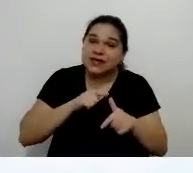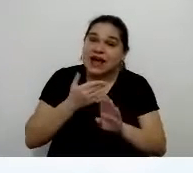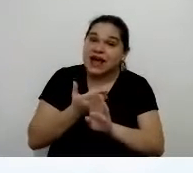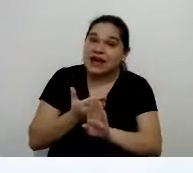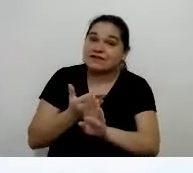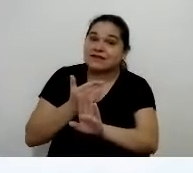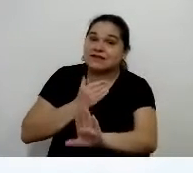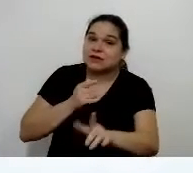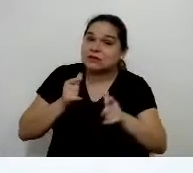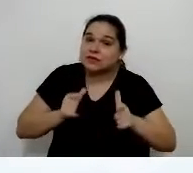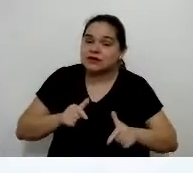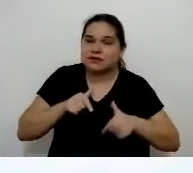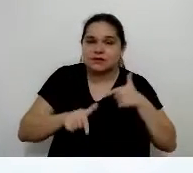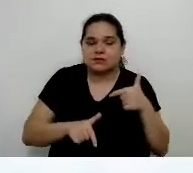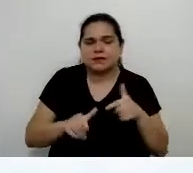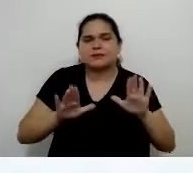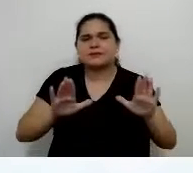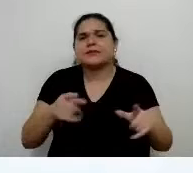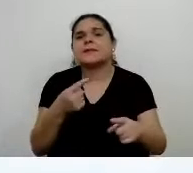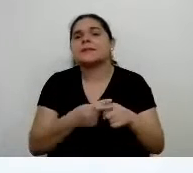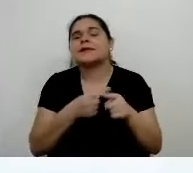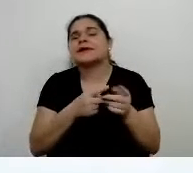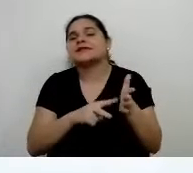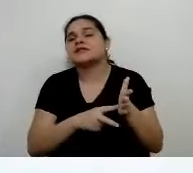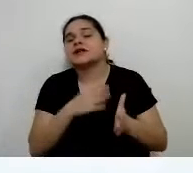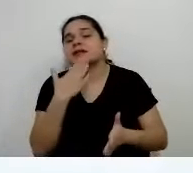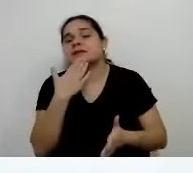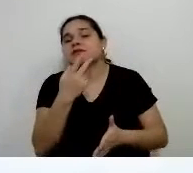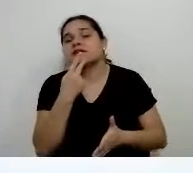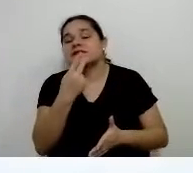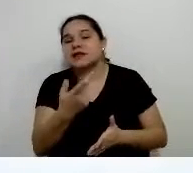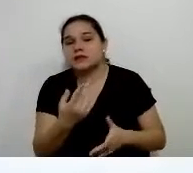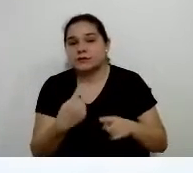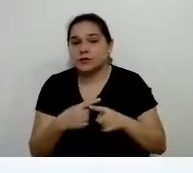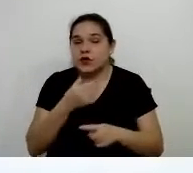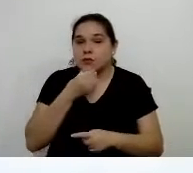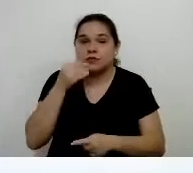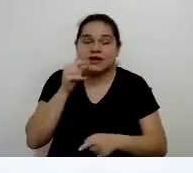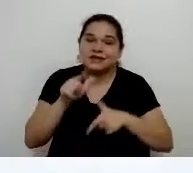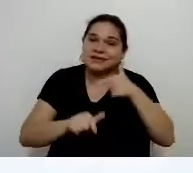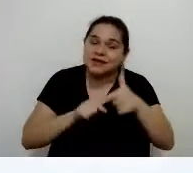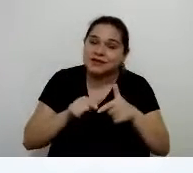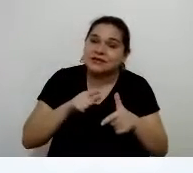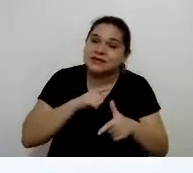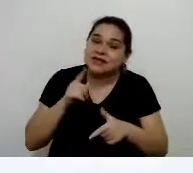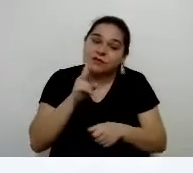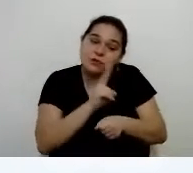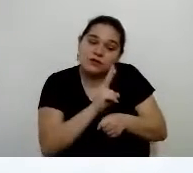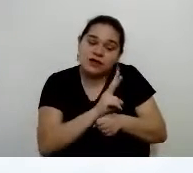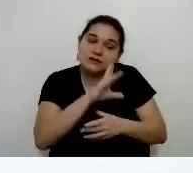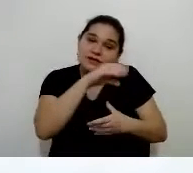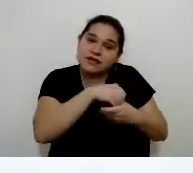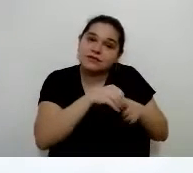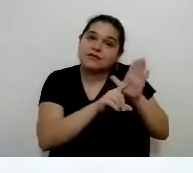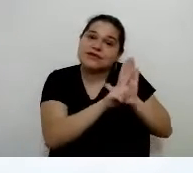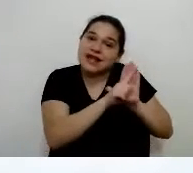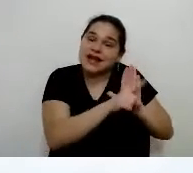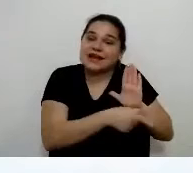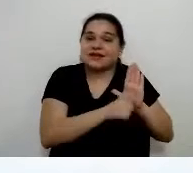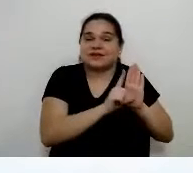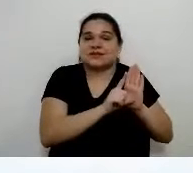de trabalho. E por que o sindicato está fazendo isso? Porque esses trabalhadores estavam amparados pela lei 14.020,